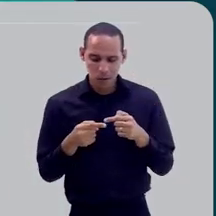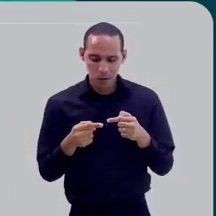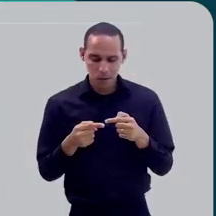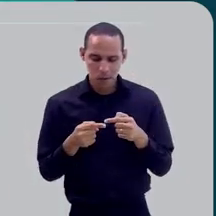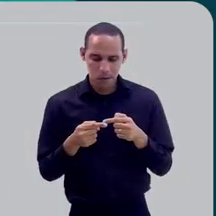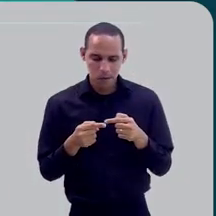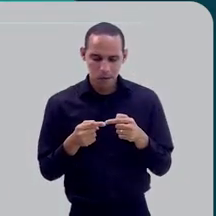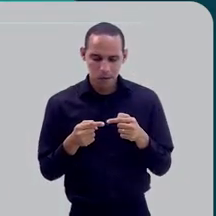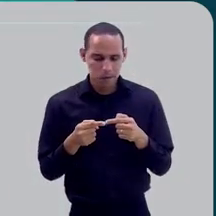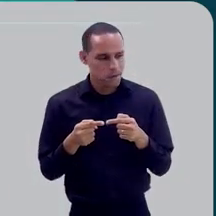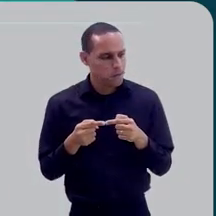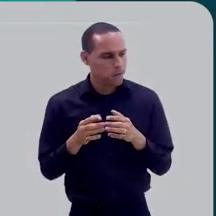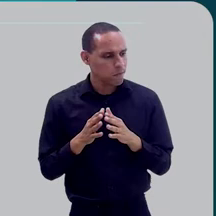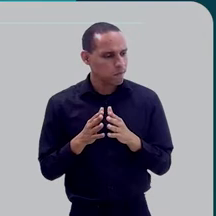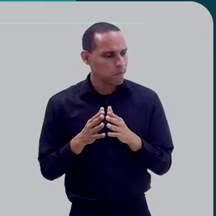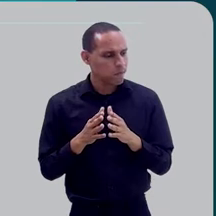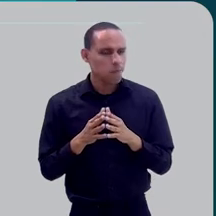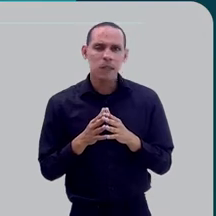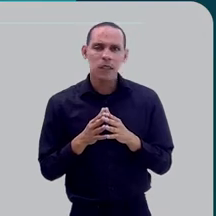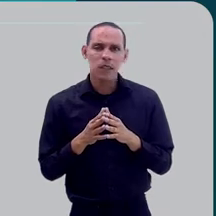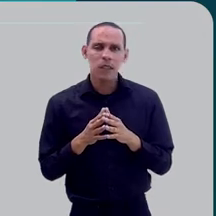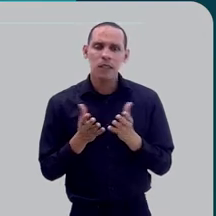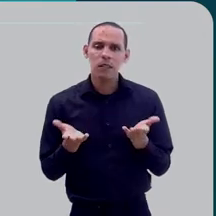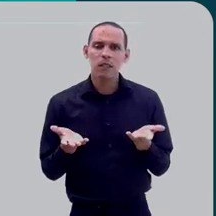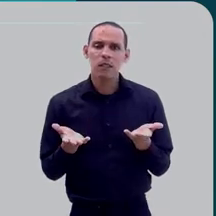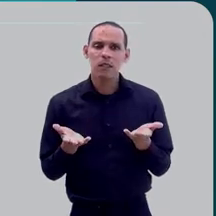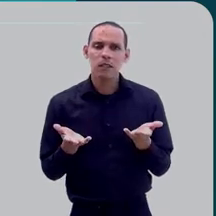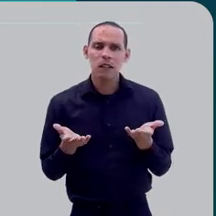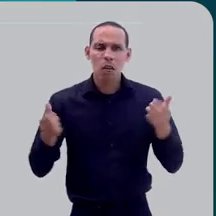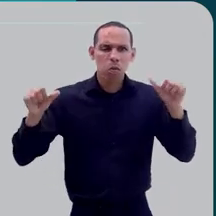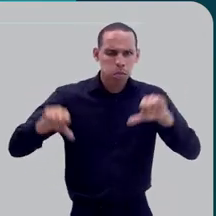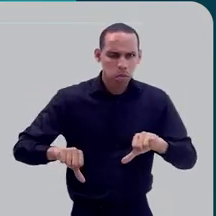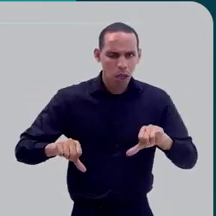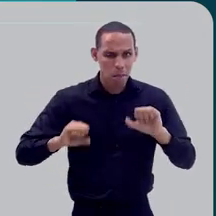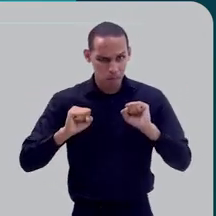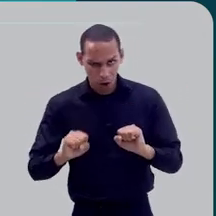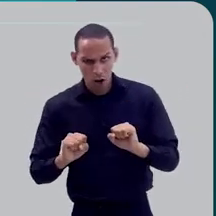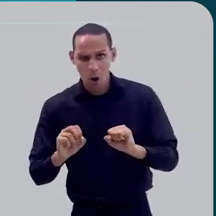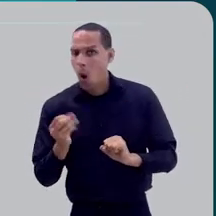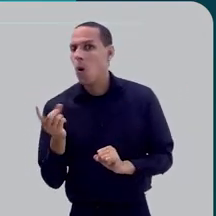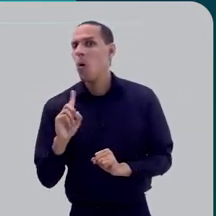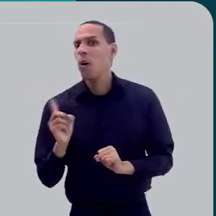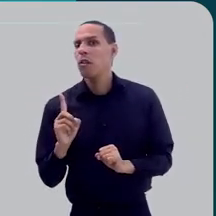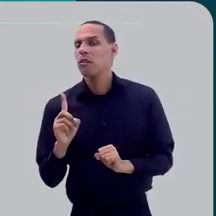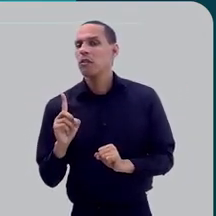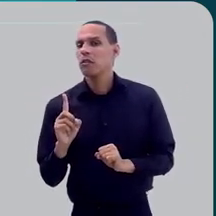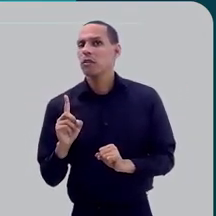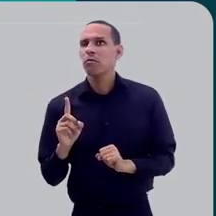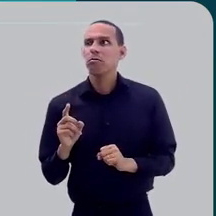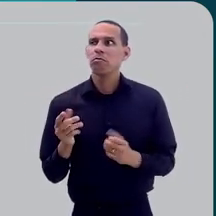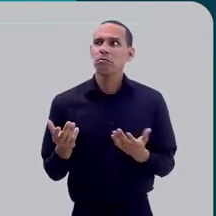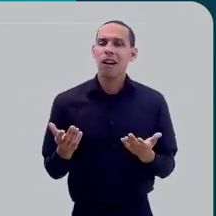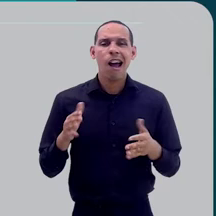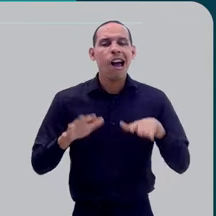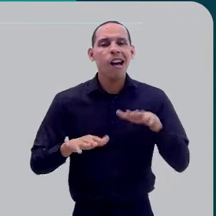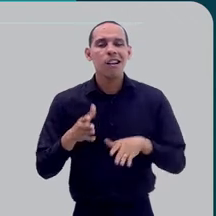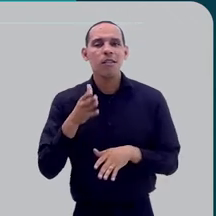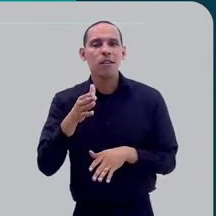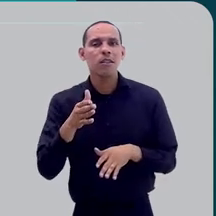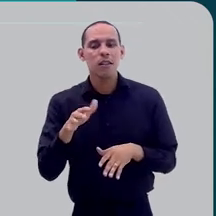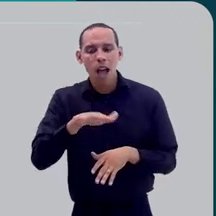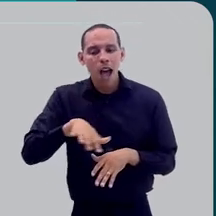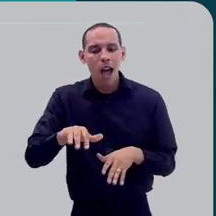é impossível ter a crise ou que você pode ter a crise mesmo estando